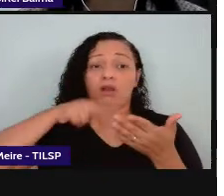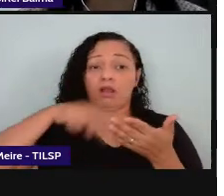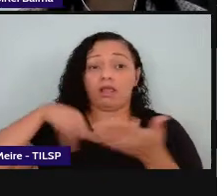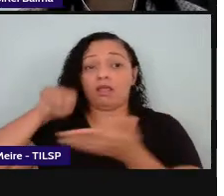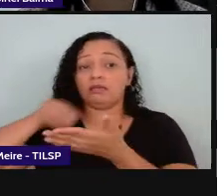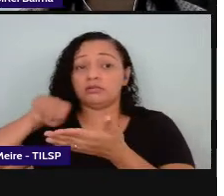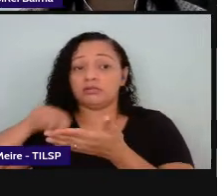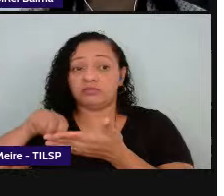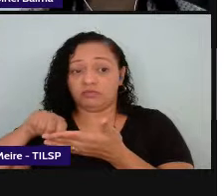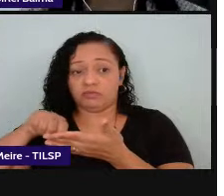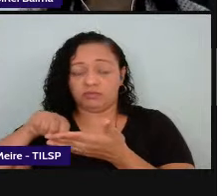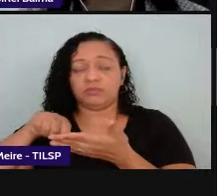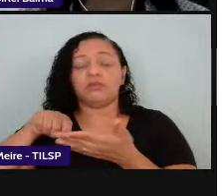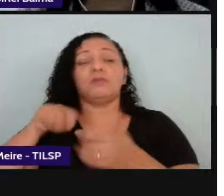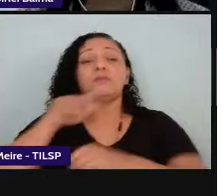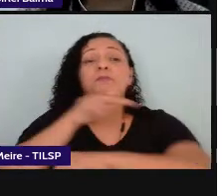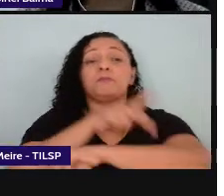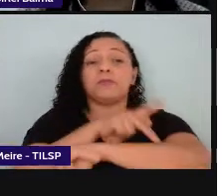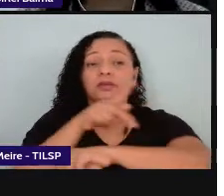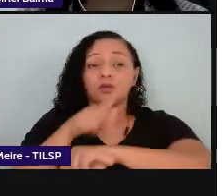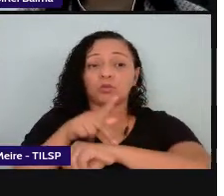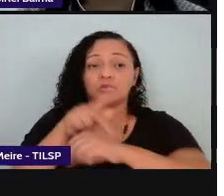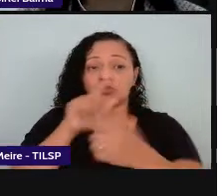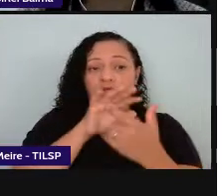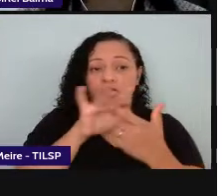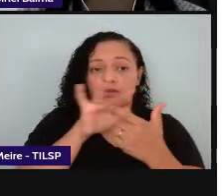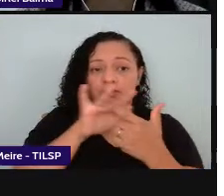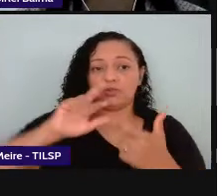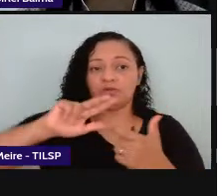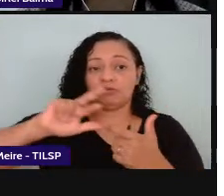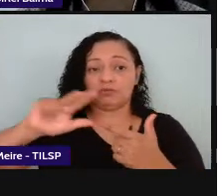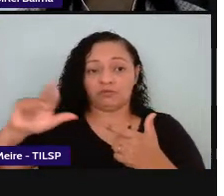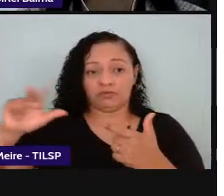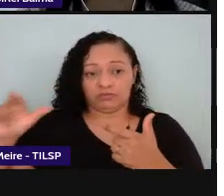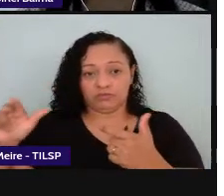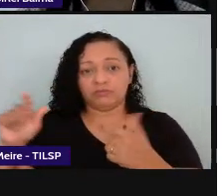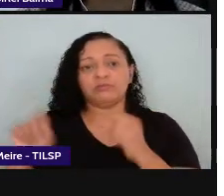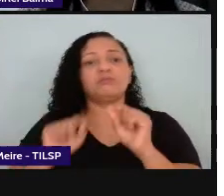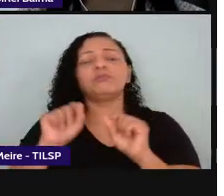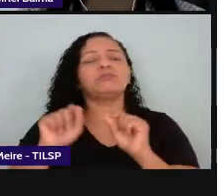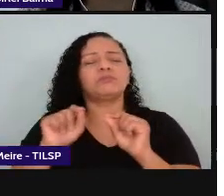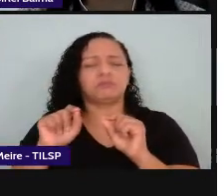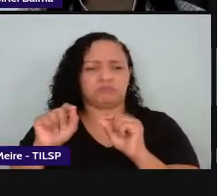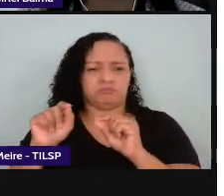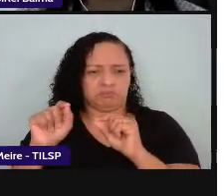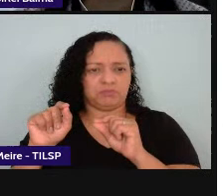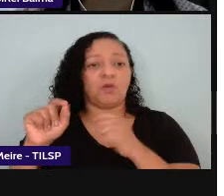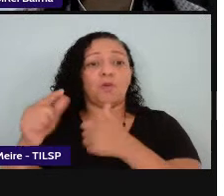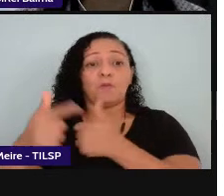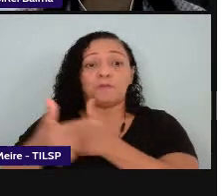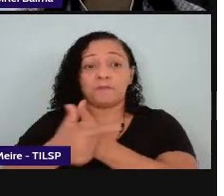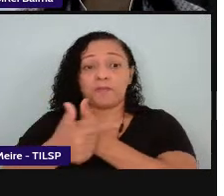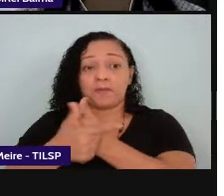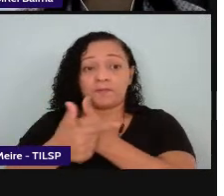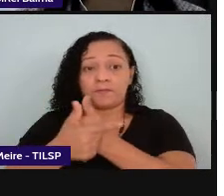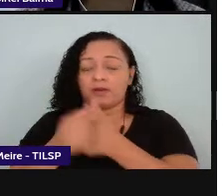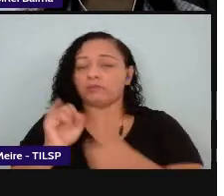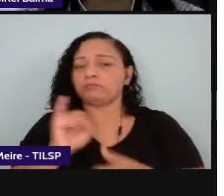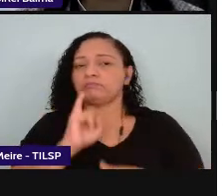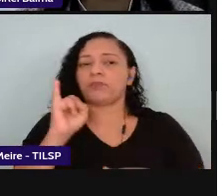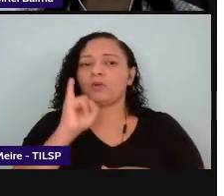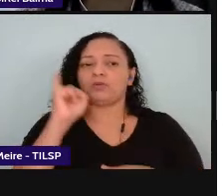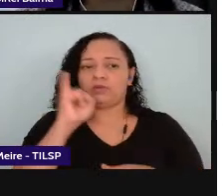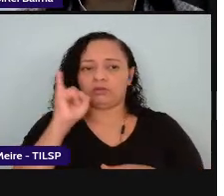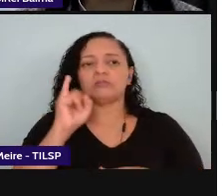pedagogia dos multiletramentos o papel da agência no processo de construção do sentido ele é decisivo é uma pedagogia mais